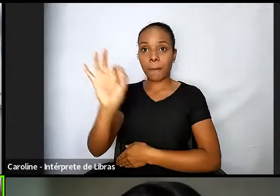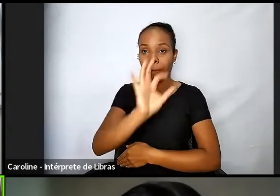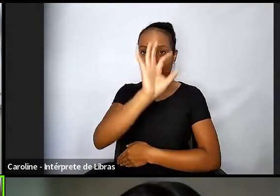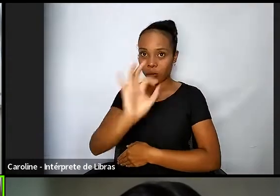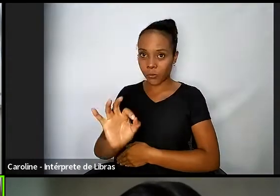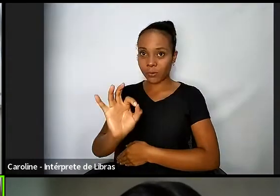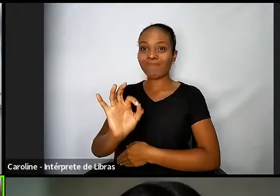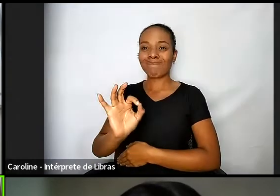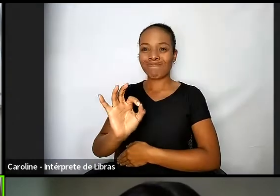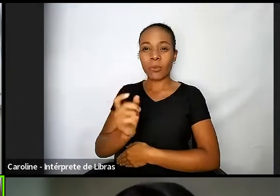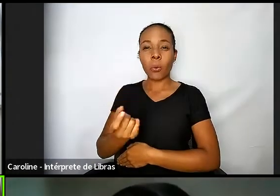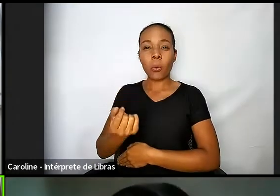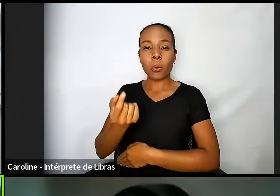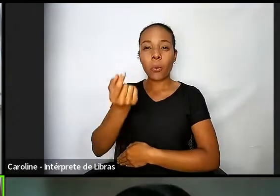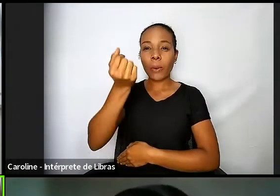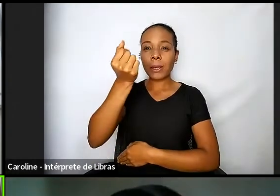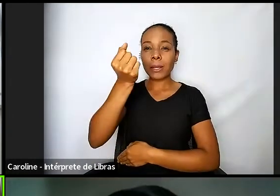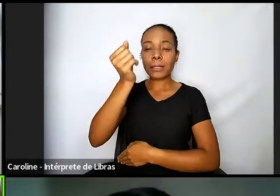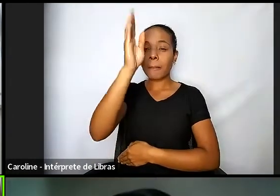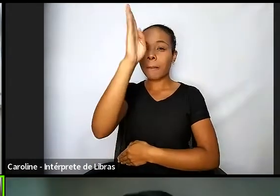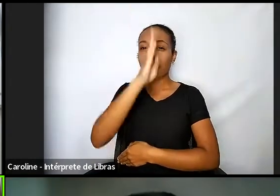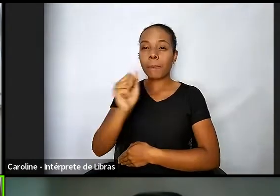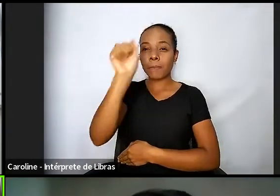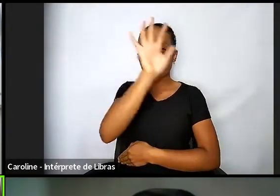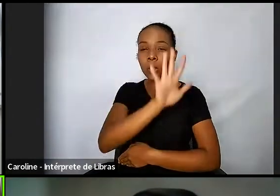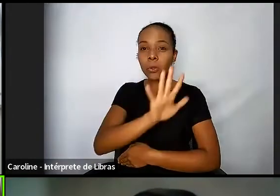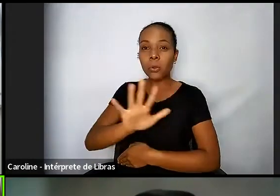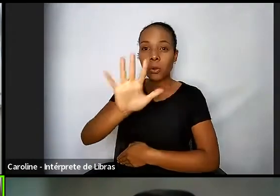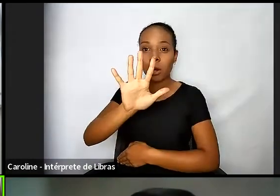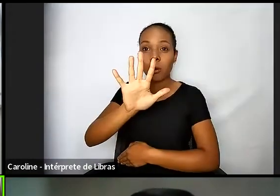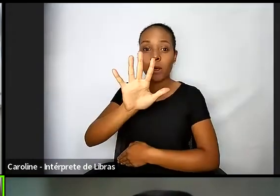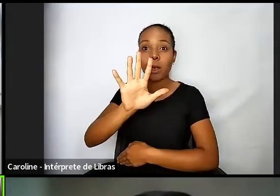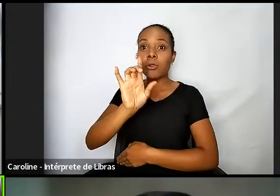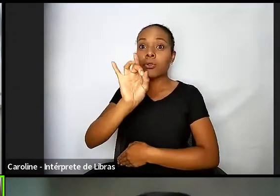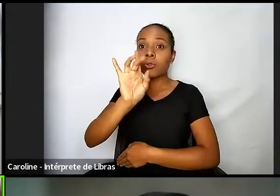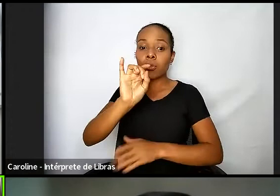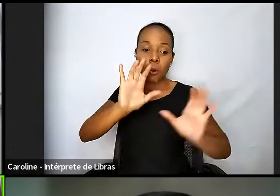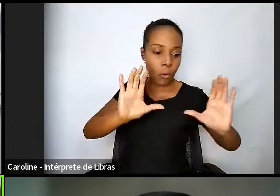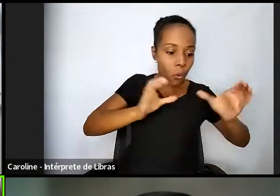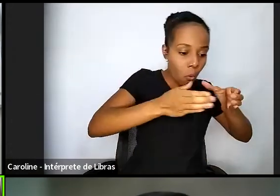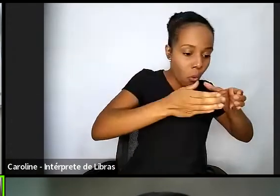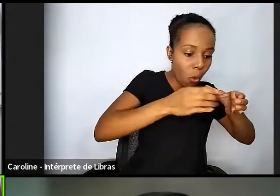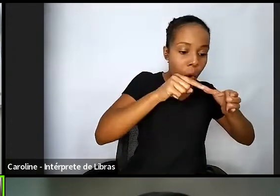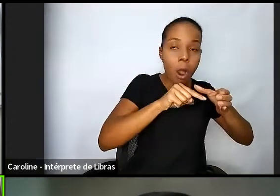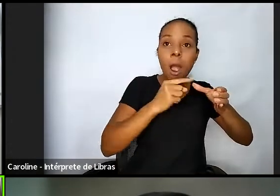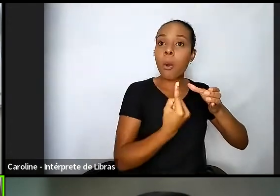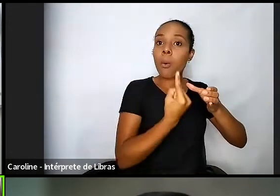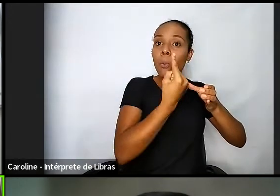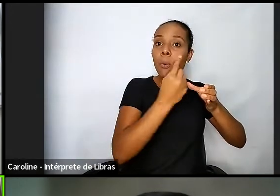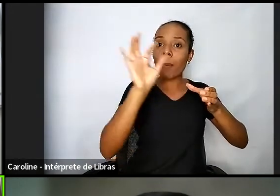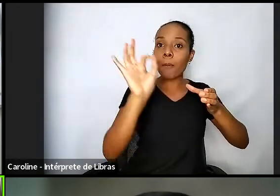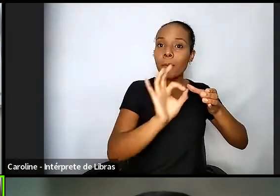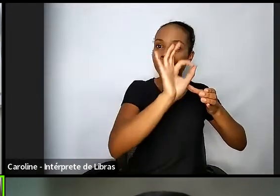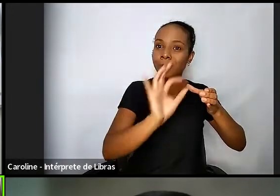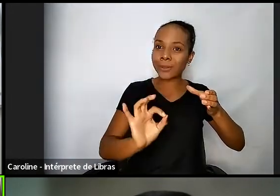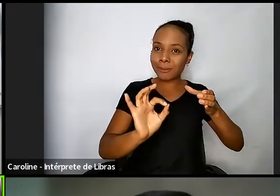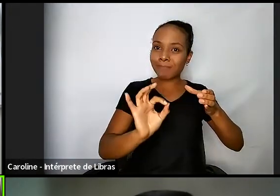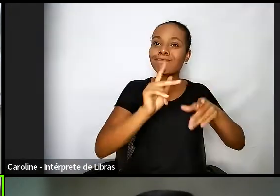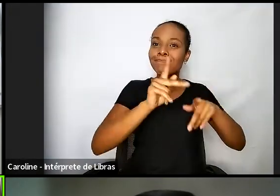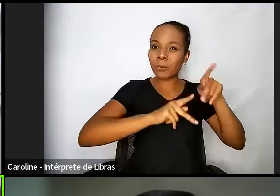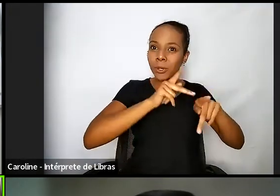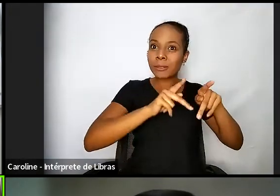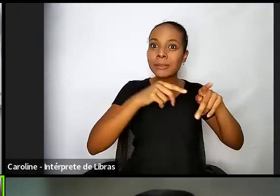centralizada em 1% da população. Realmente é algo assustador, e isso foi